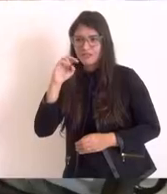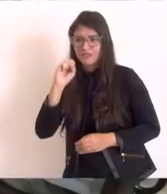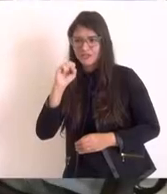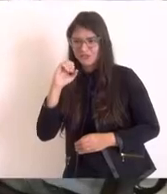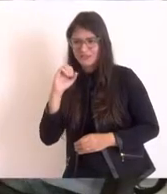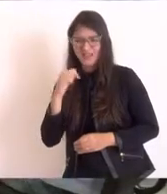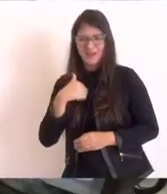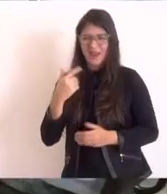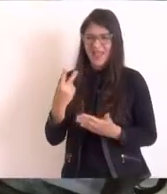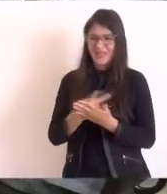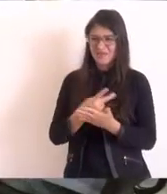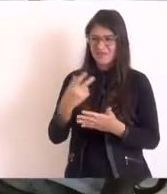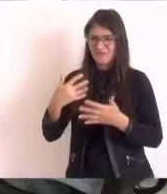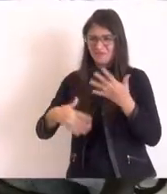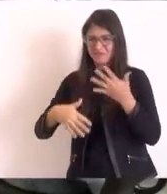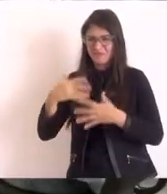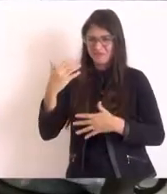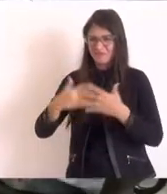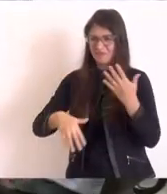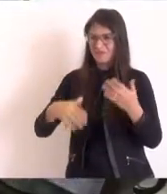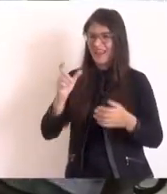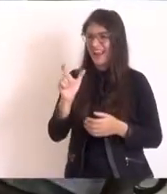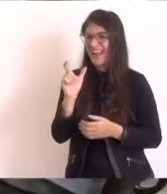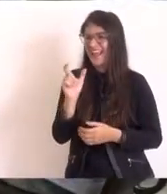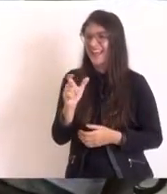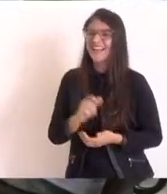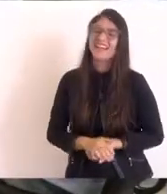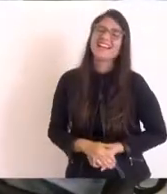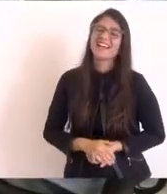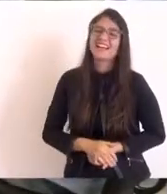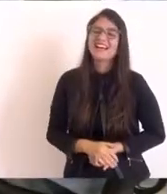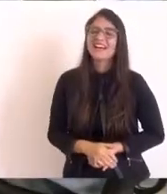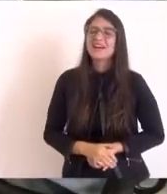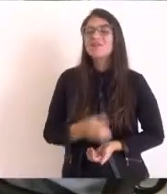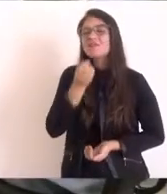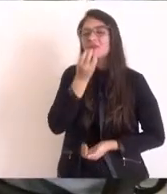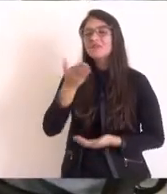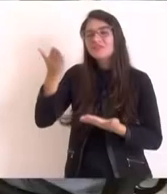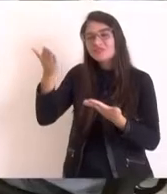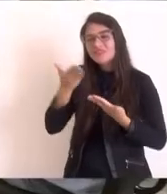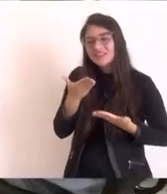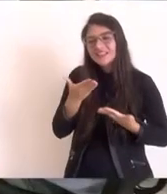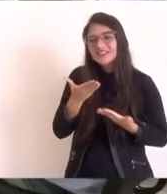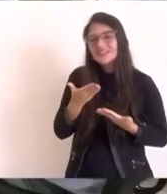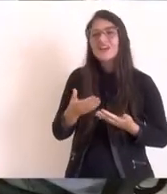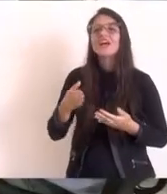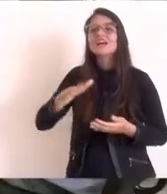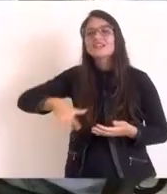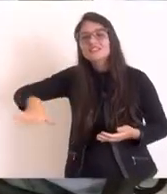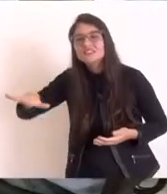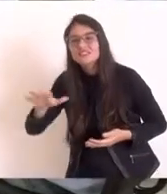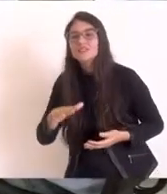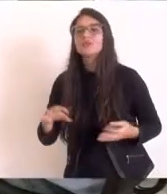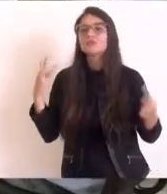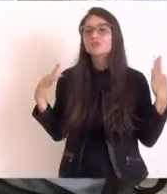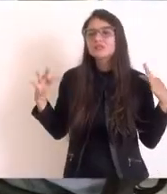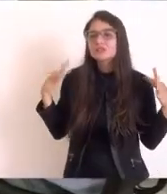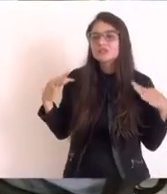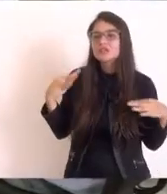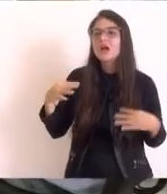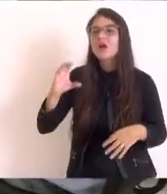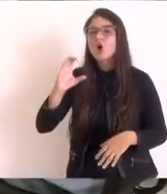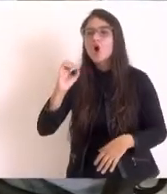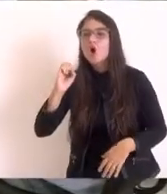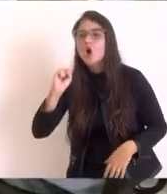certinho, presidente. Por favor, Marco. Presidente, seja bem-vindo à região do Culturista da Costa do Sol do